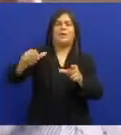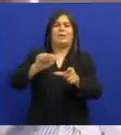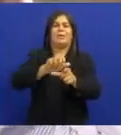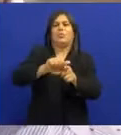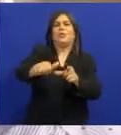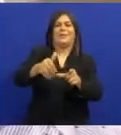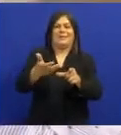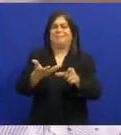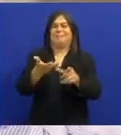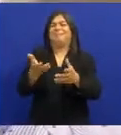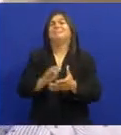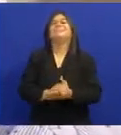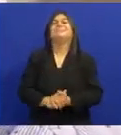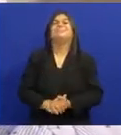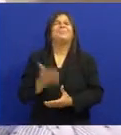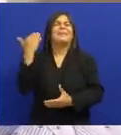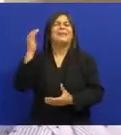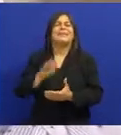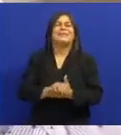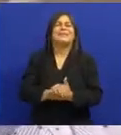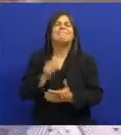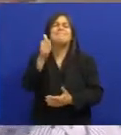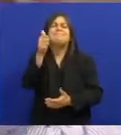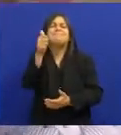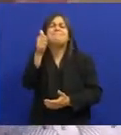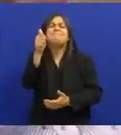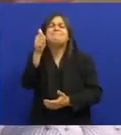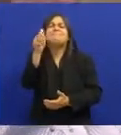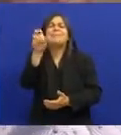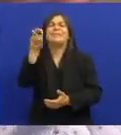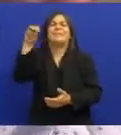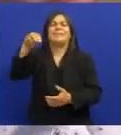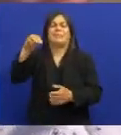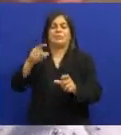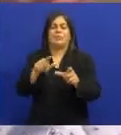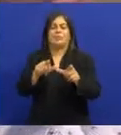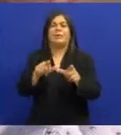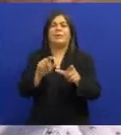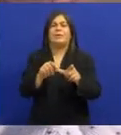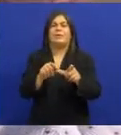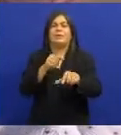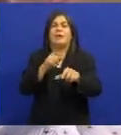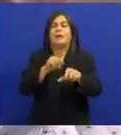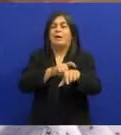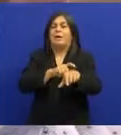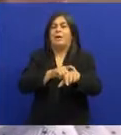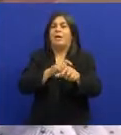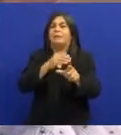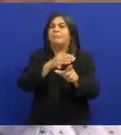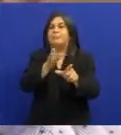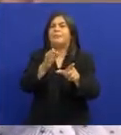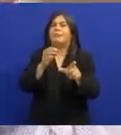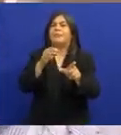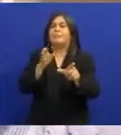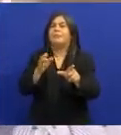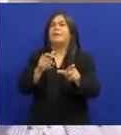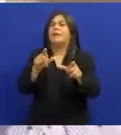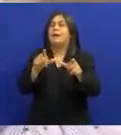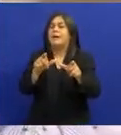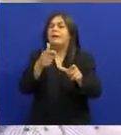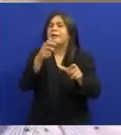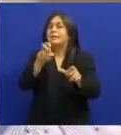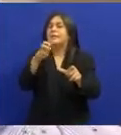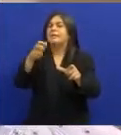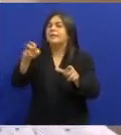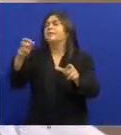lixo E aí eles tinham que gravar Todas as músicas Em 15 minutos Porque o relógio Do Diário de Pernambuco Tocava de